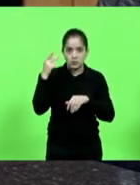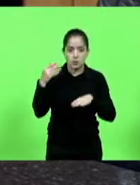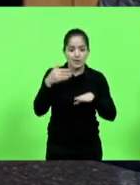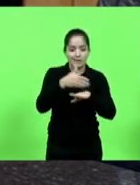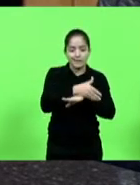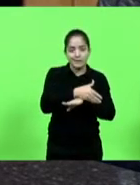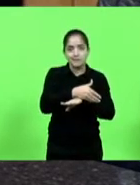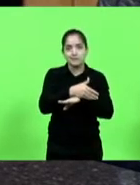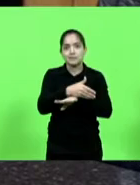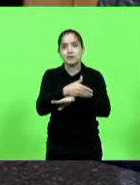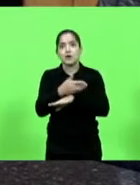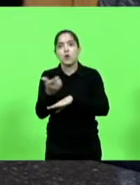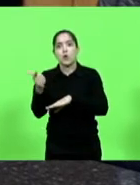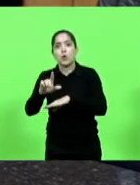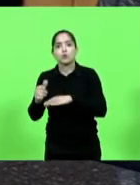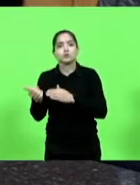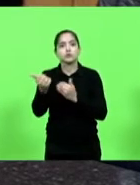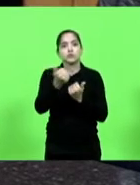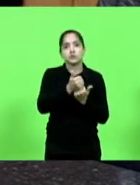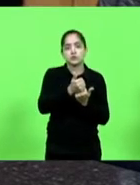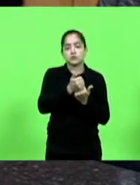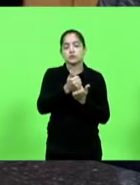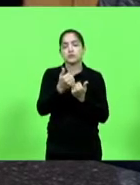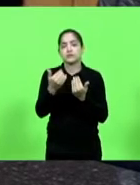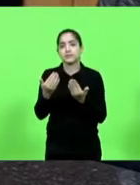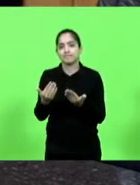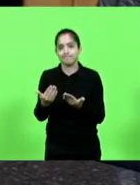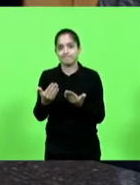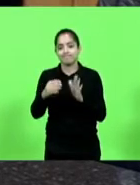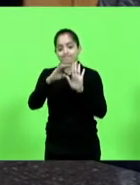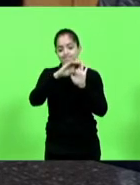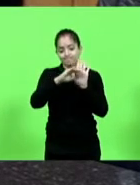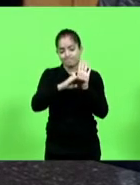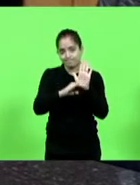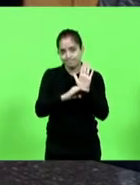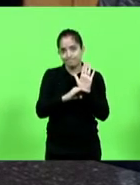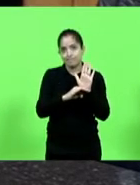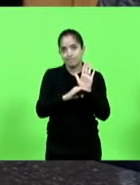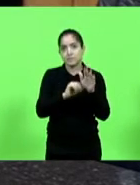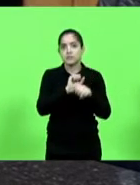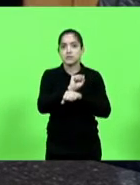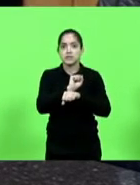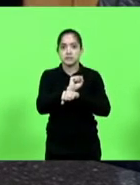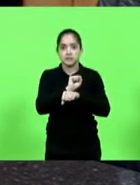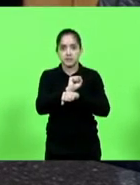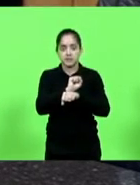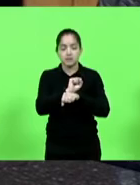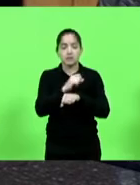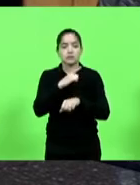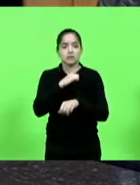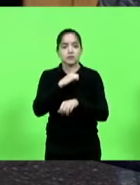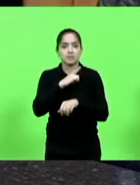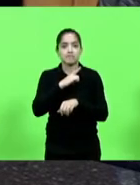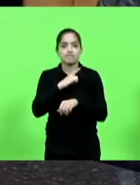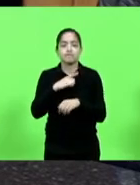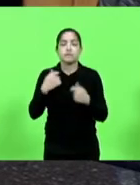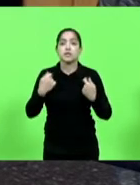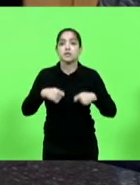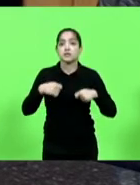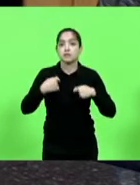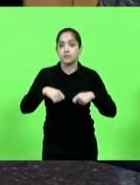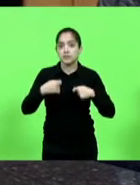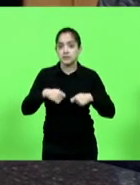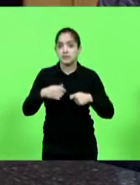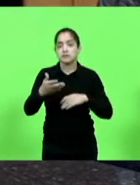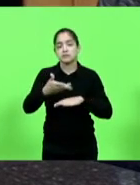eventualmente em algum local mas em outro tem lista de espera portanto nós temos listas de espera e nós precisamos de